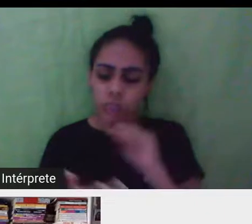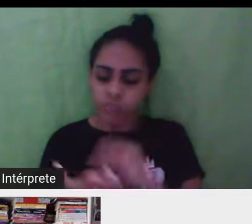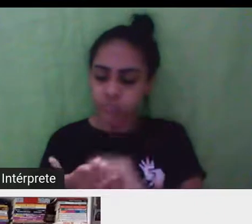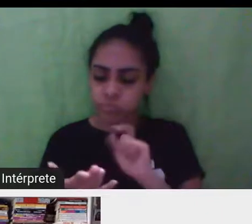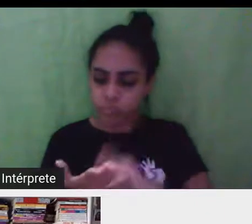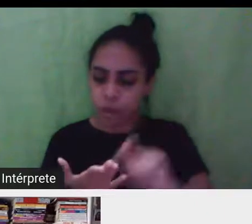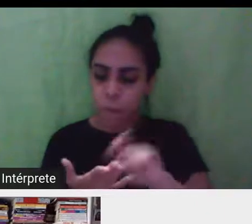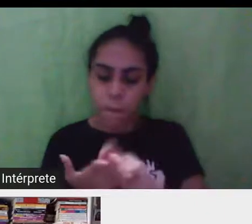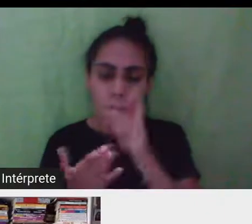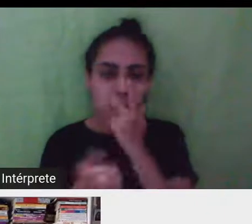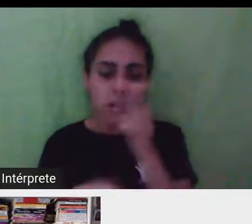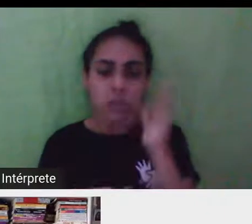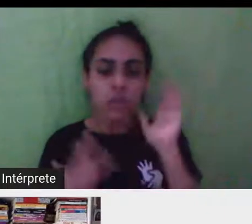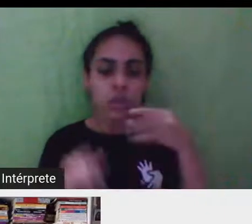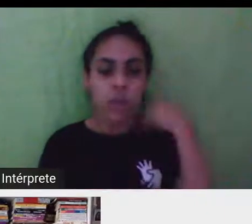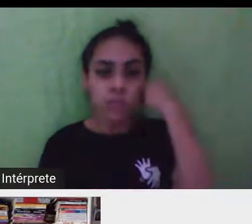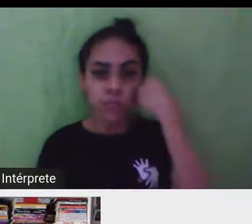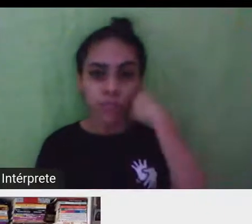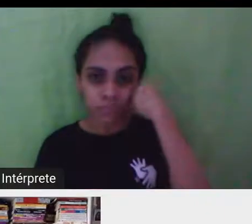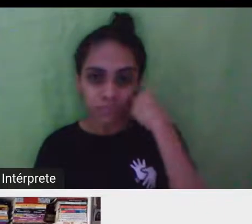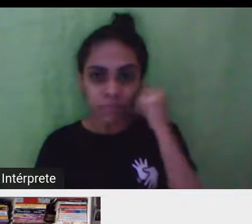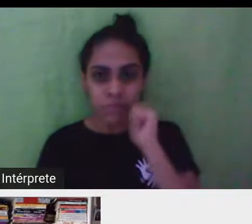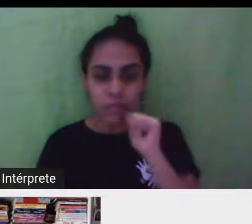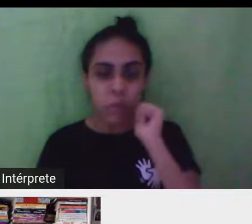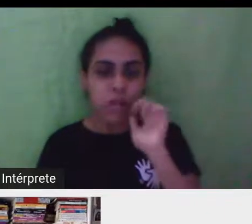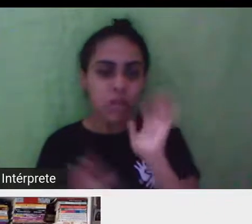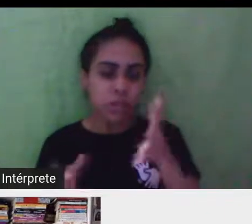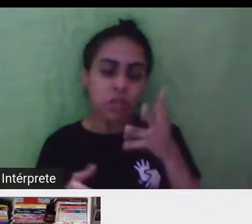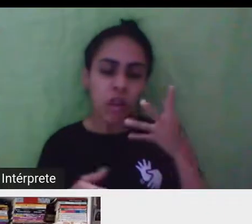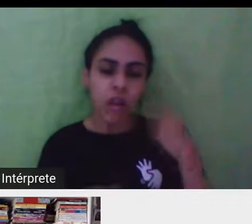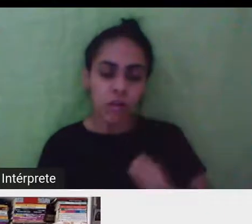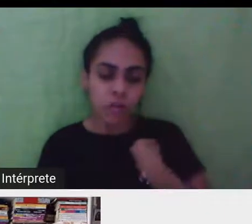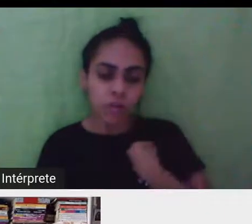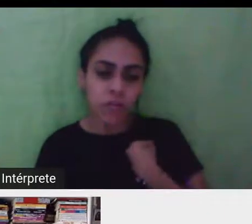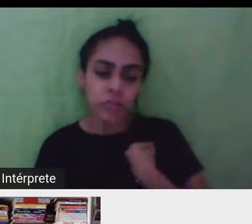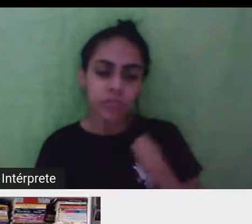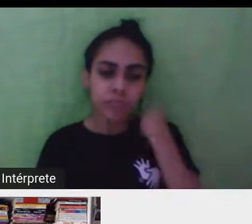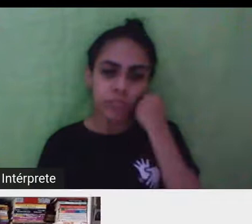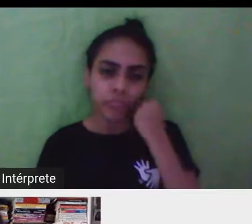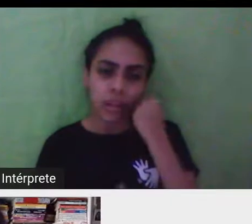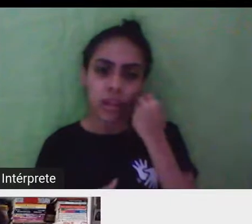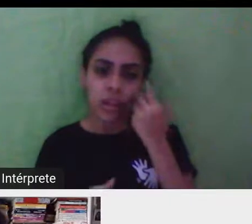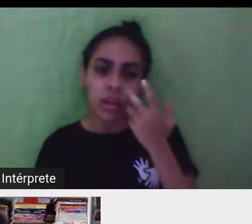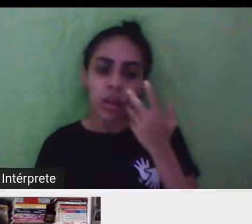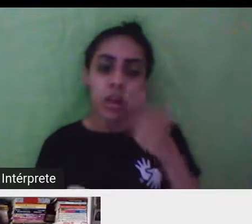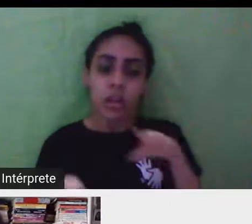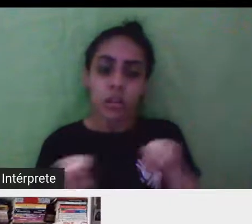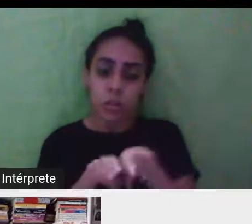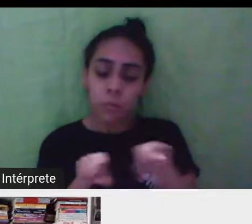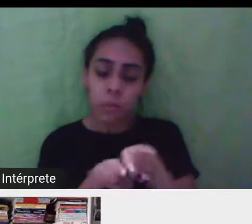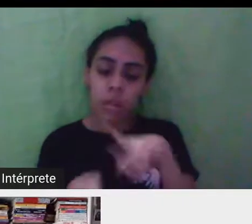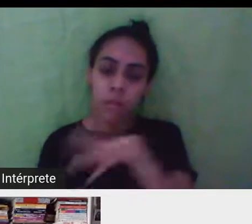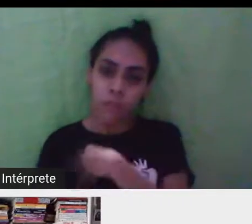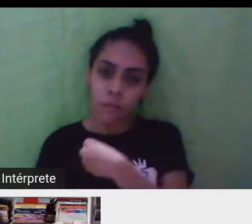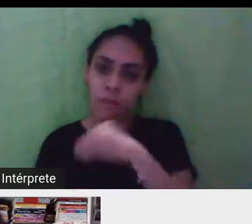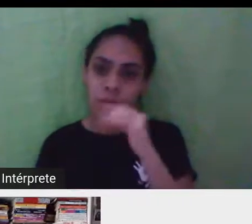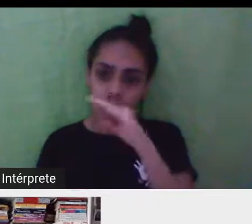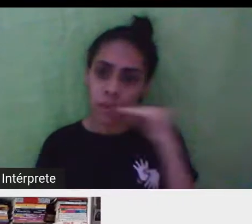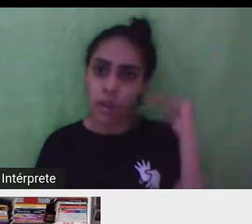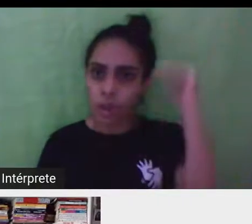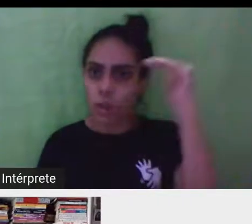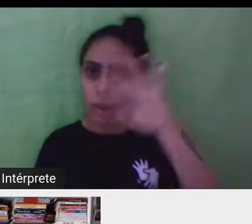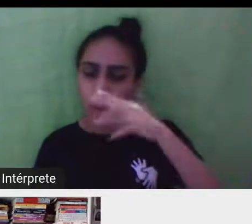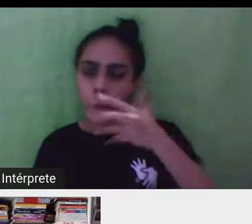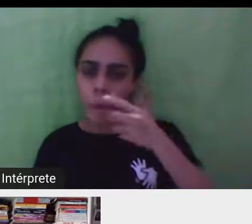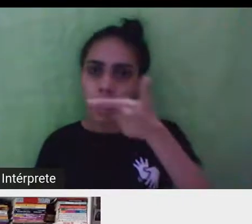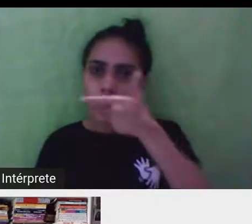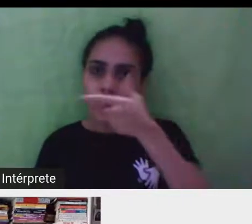madura, né, experiente, vivida, com filhas já adultas, né, na faixa dos 23,